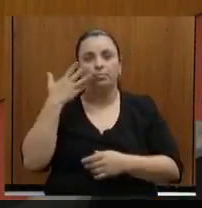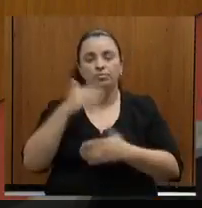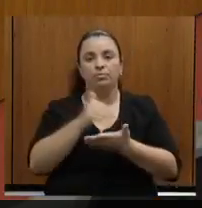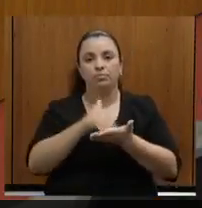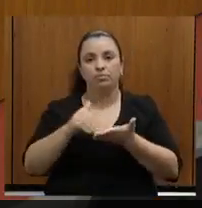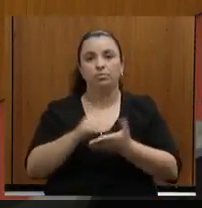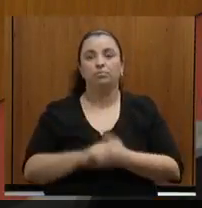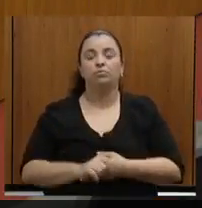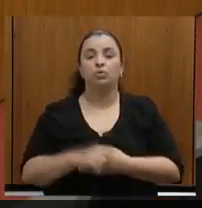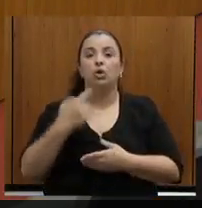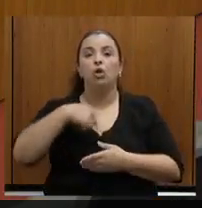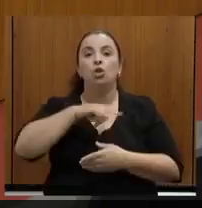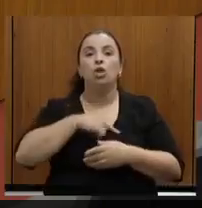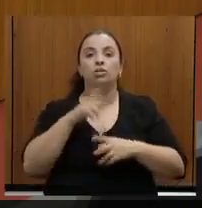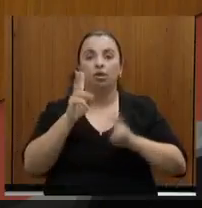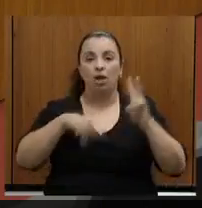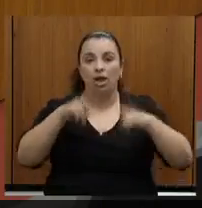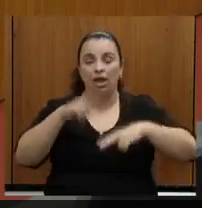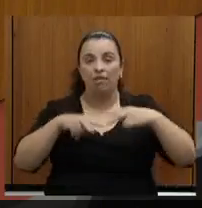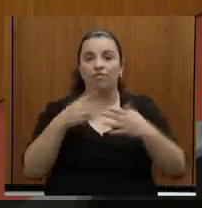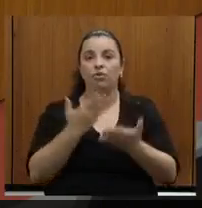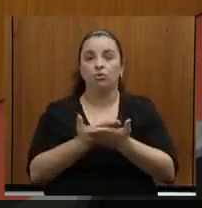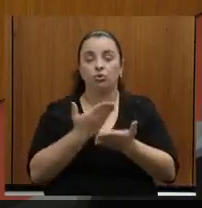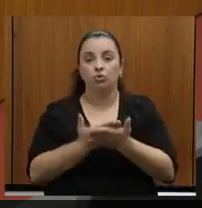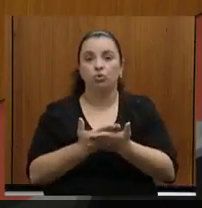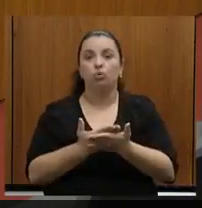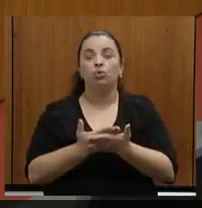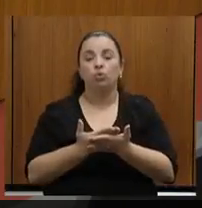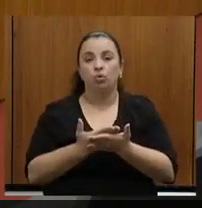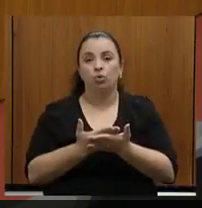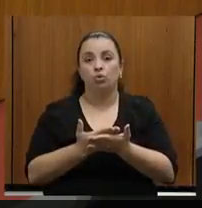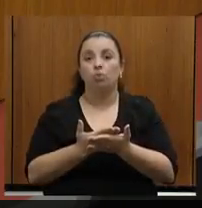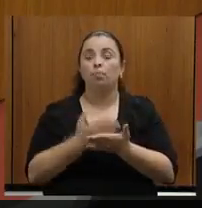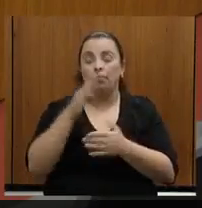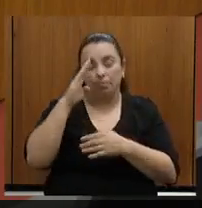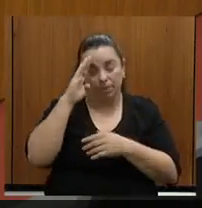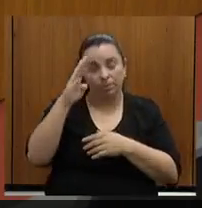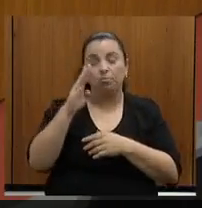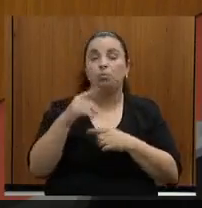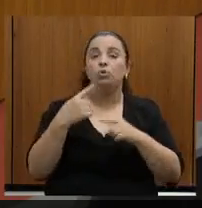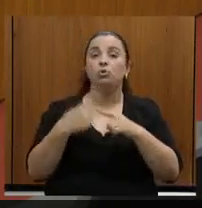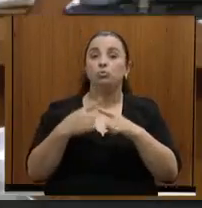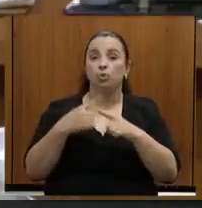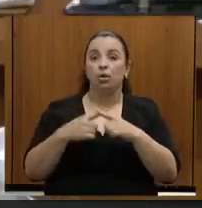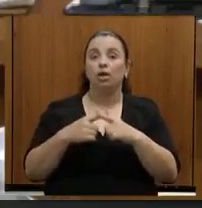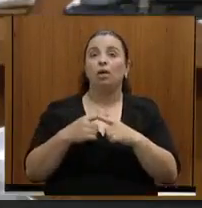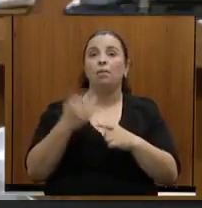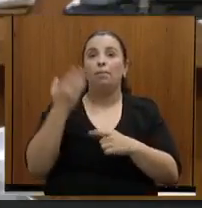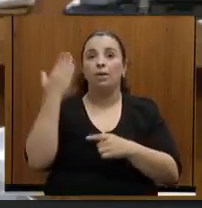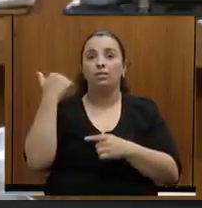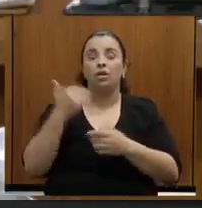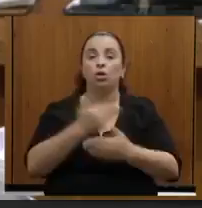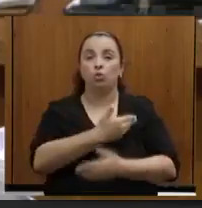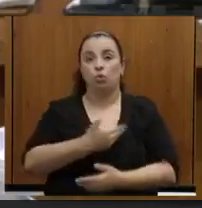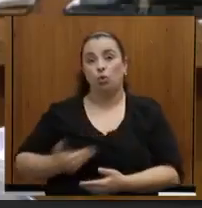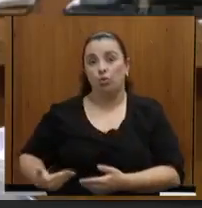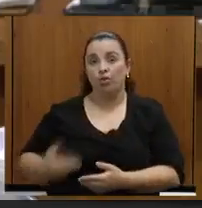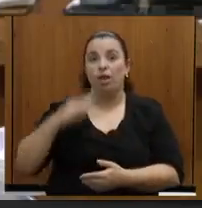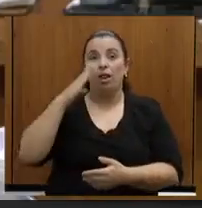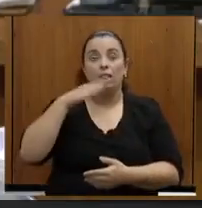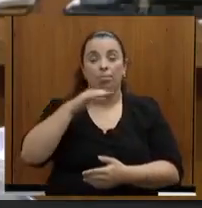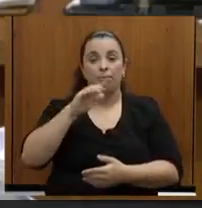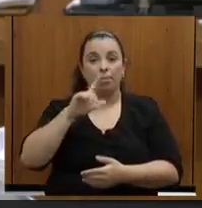revendo o estudo, sobretudo porque no governo do Pimentel, do governador Pimentel, foi